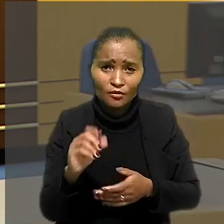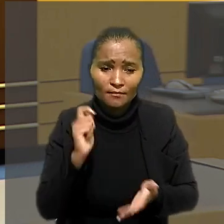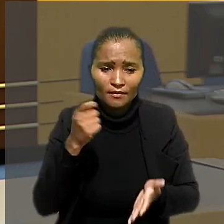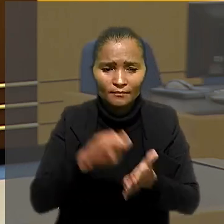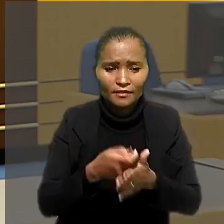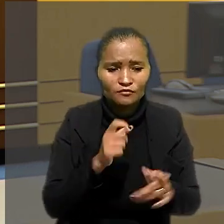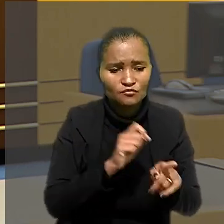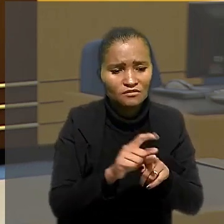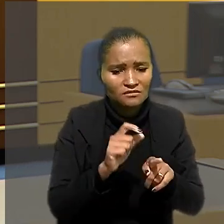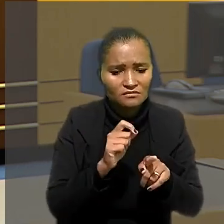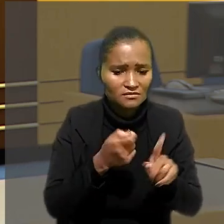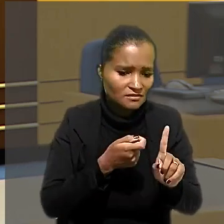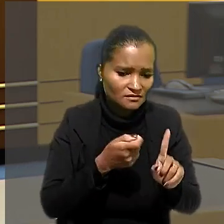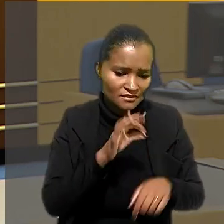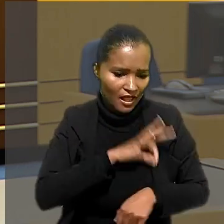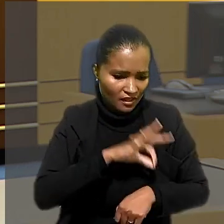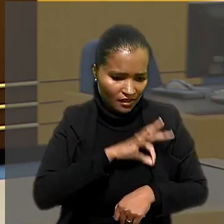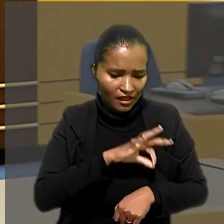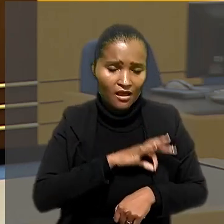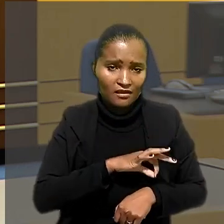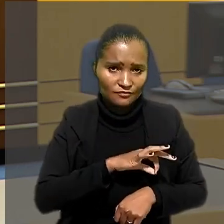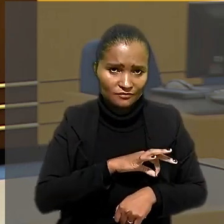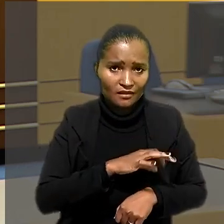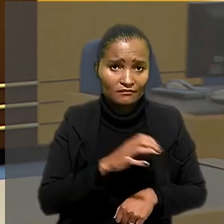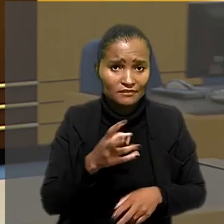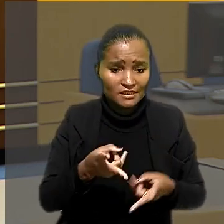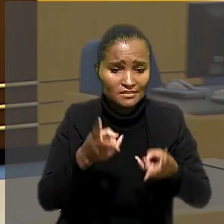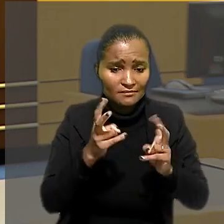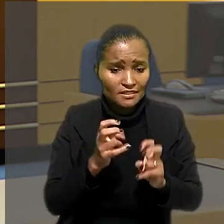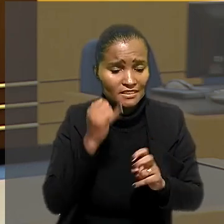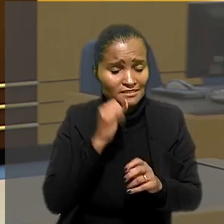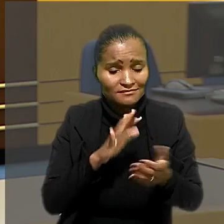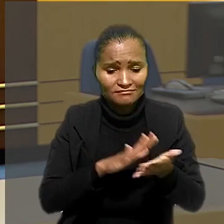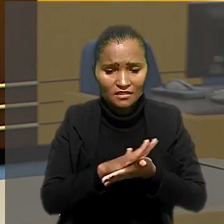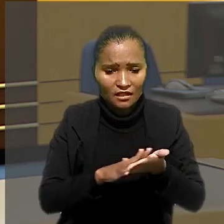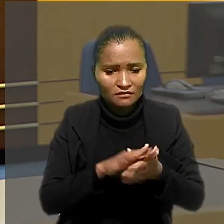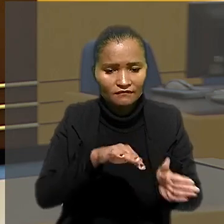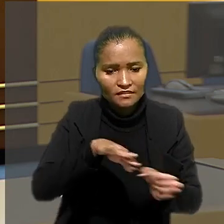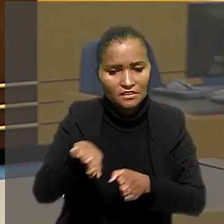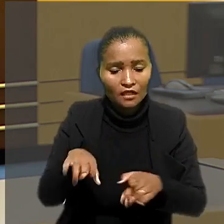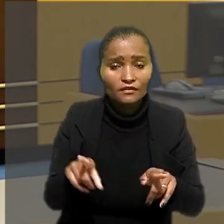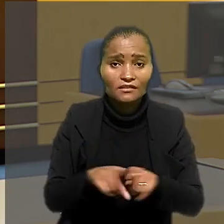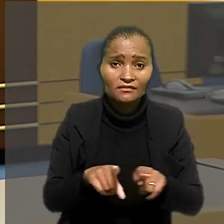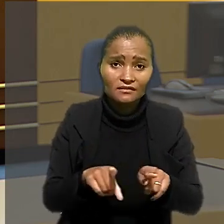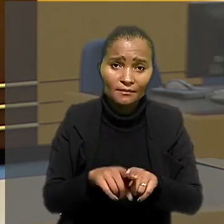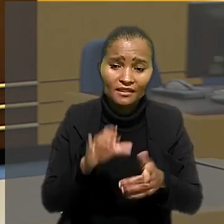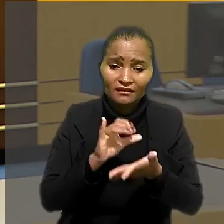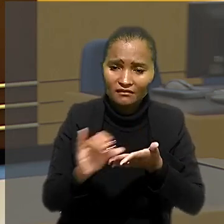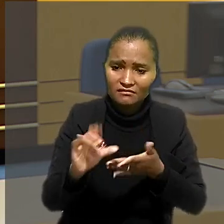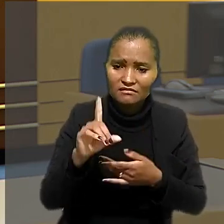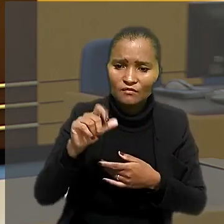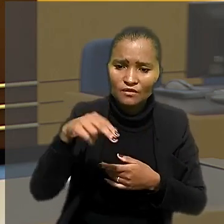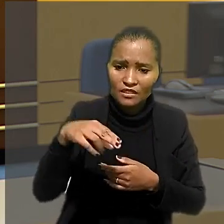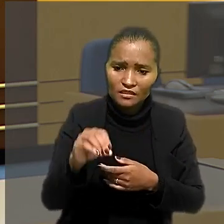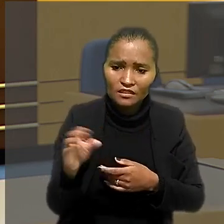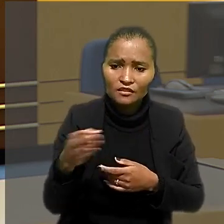dos salários que receberia se não tivesse ficado afastado, além de indenização por danos morais. Em primeiro